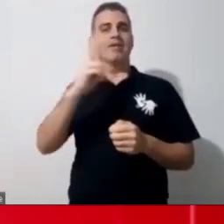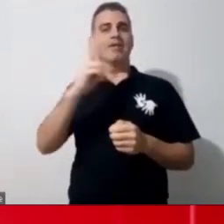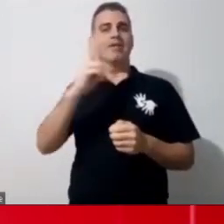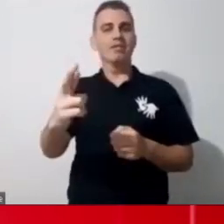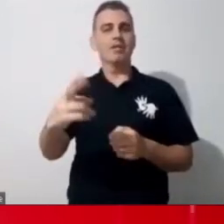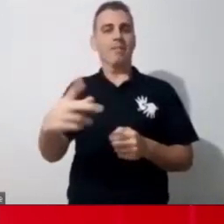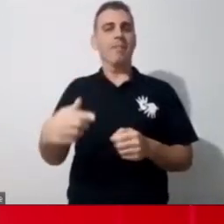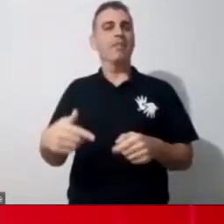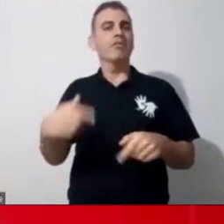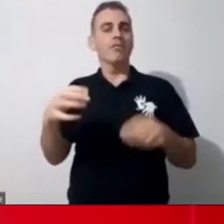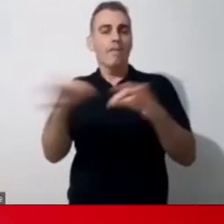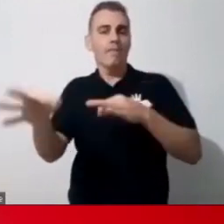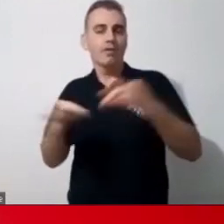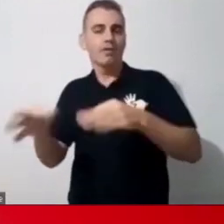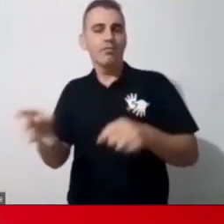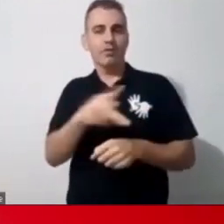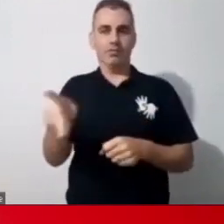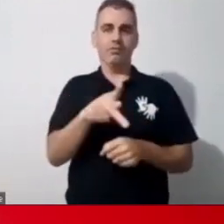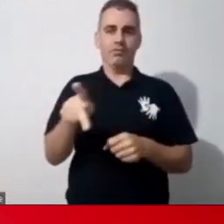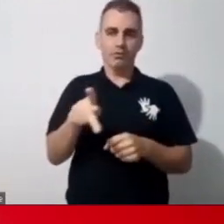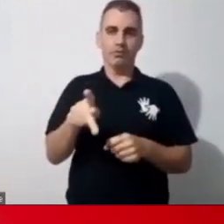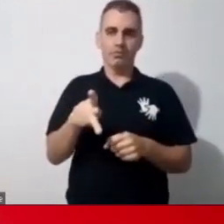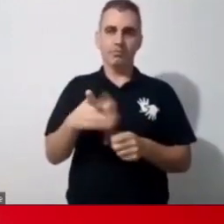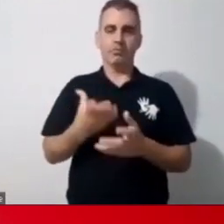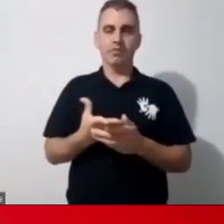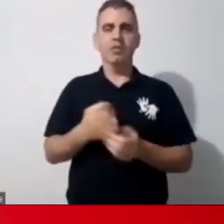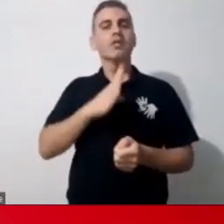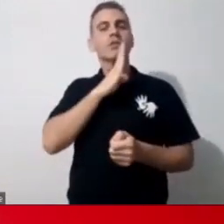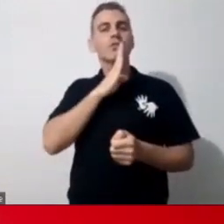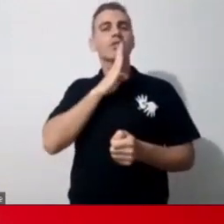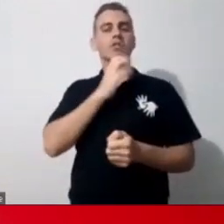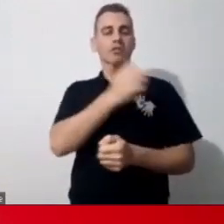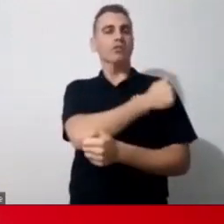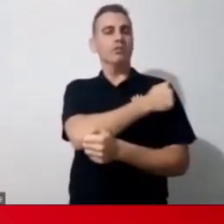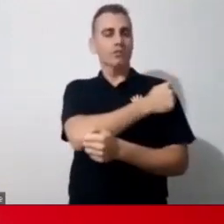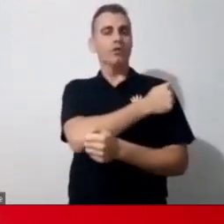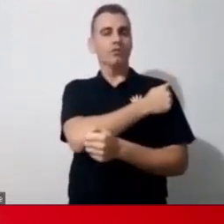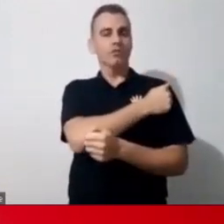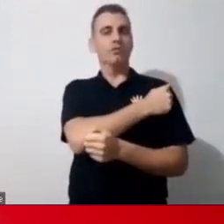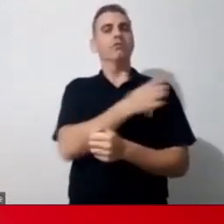planejou e tu conhecendo o teu aluno e tu vai conseguir planejar com um resultado